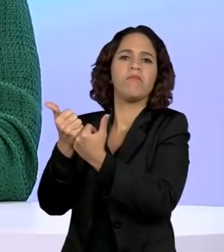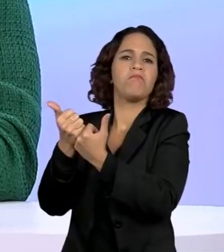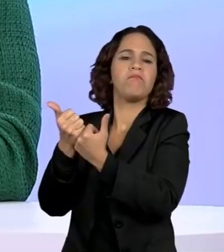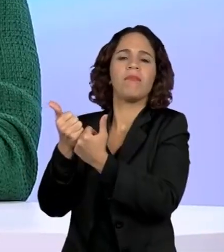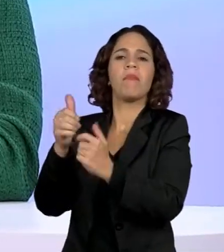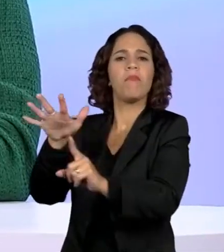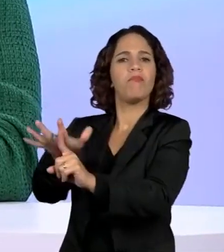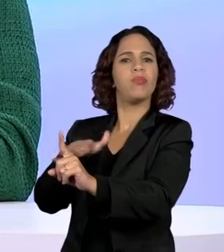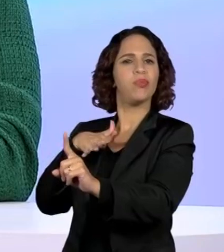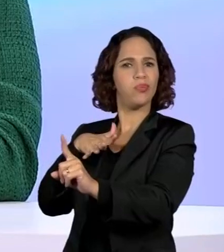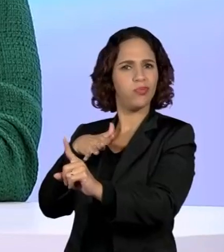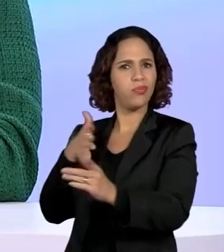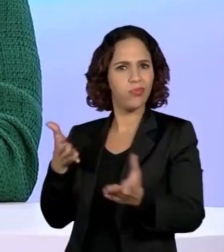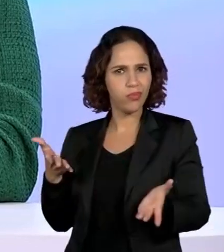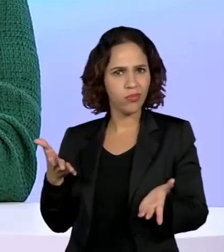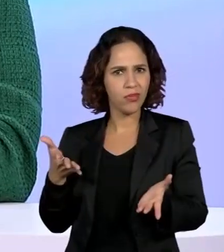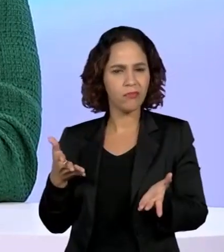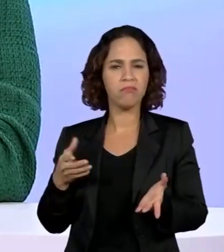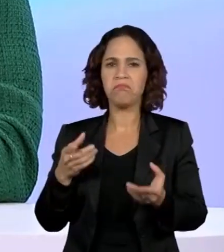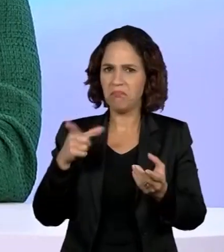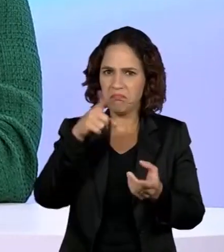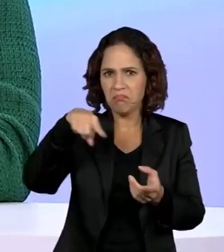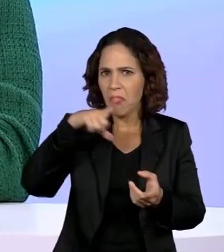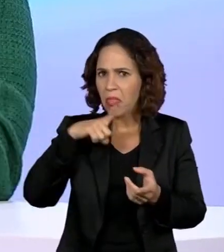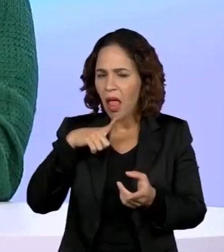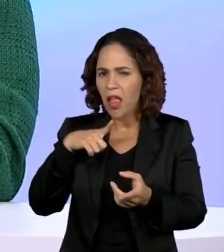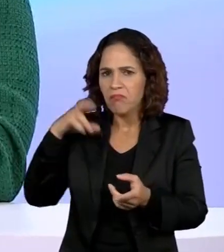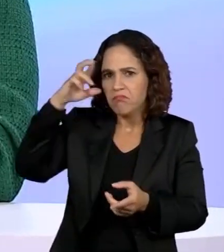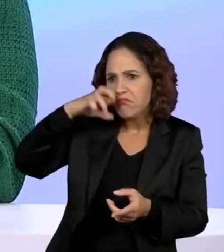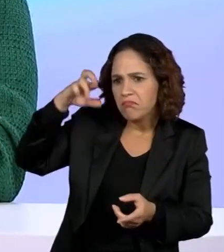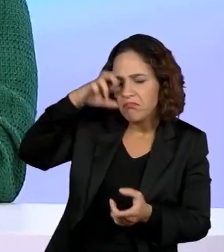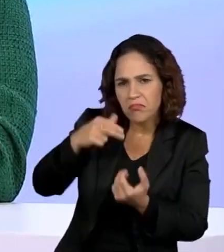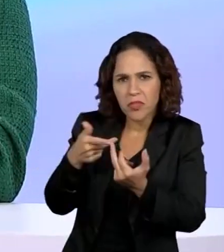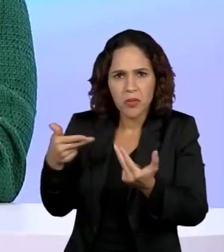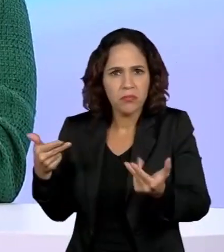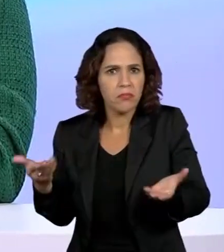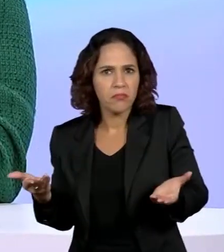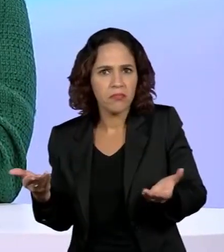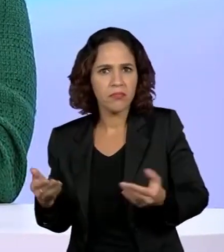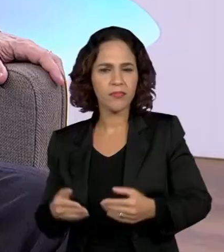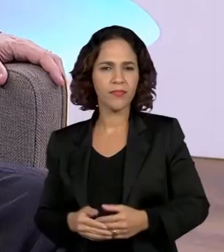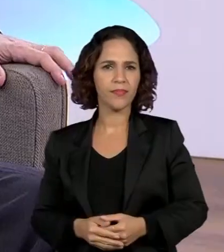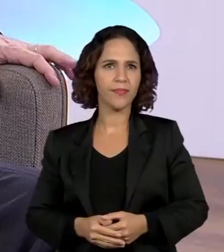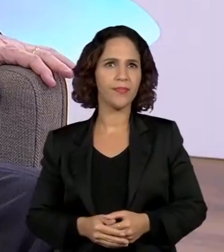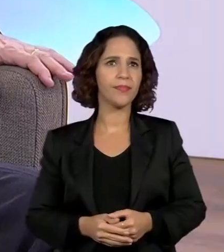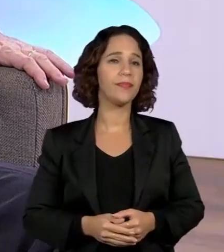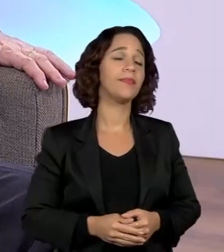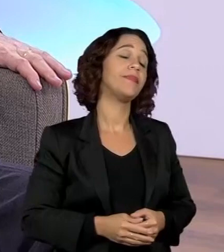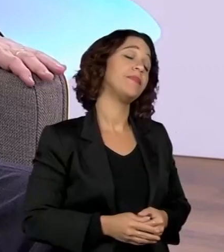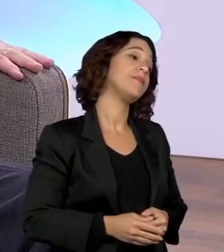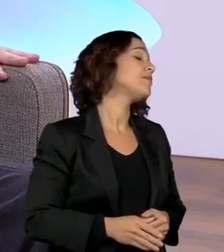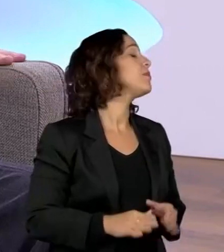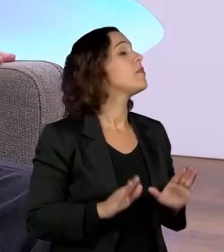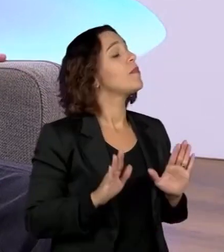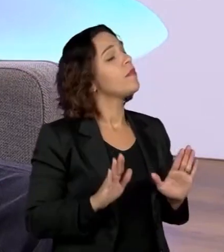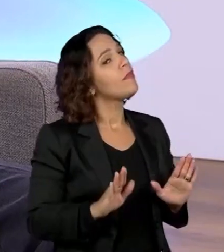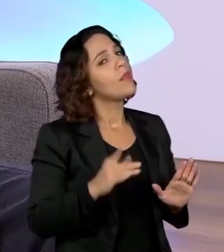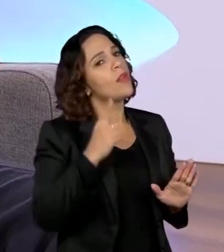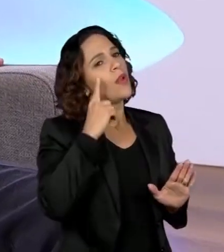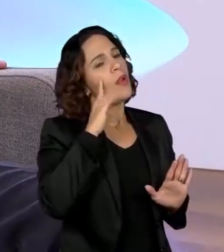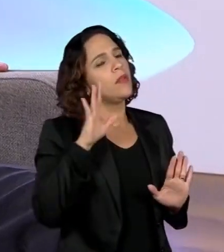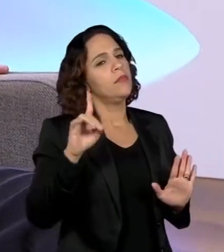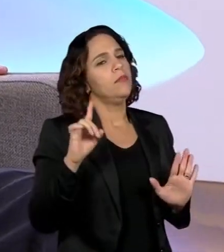situação de polarização e aumento do negacionismo. Vocês têm esse olhar mais apurado para isso agora? Olha, essa é uma